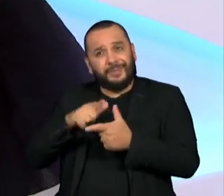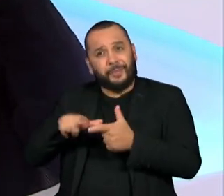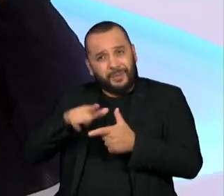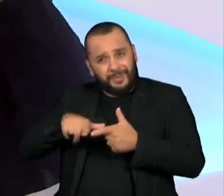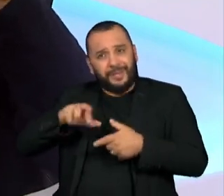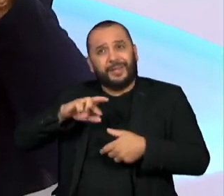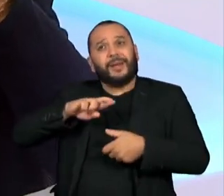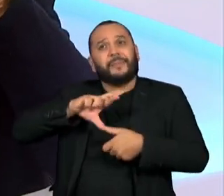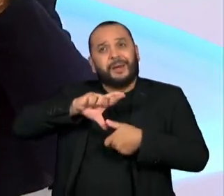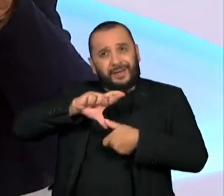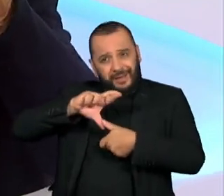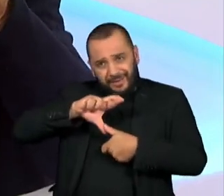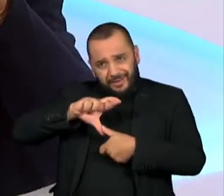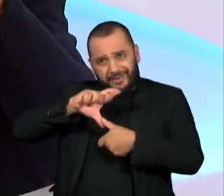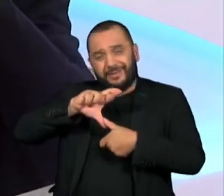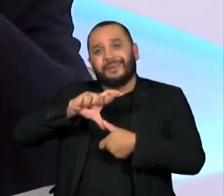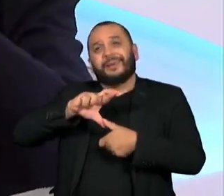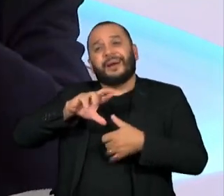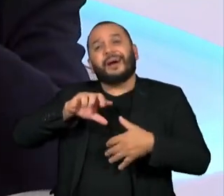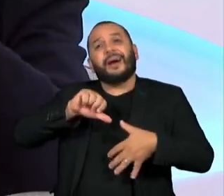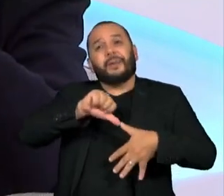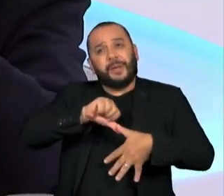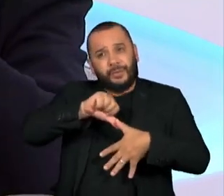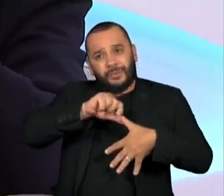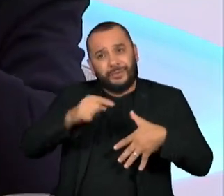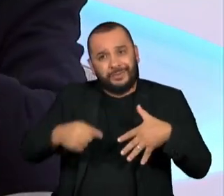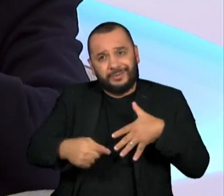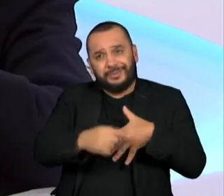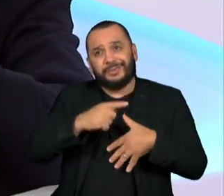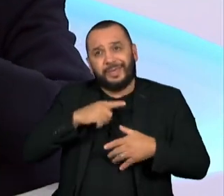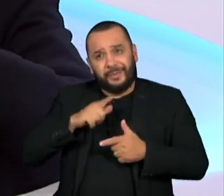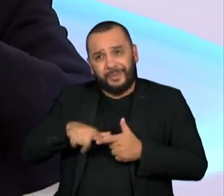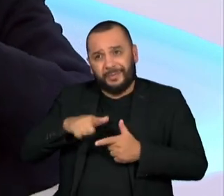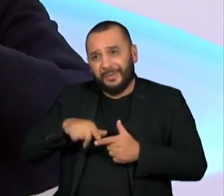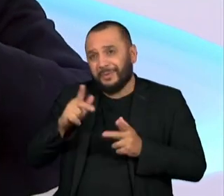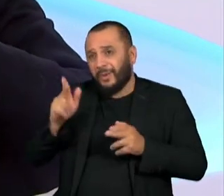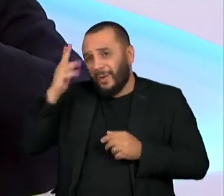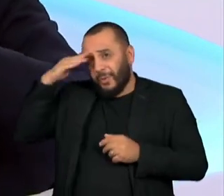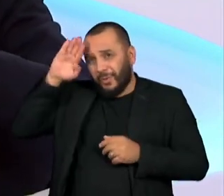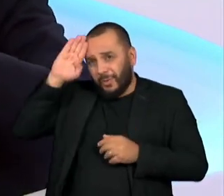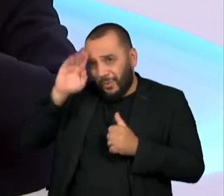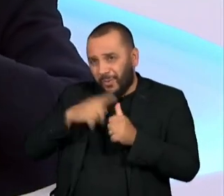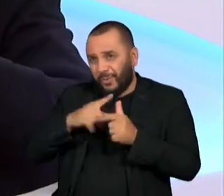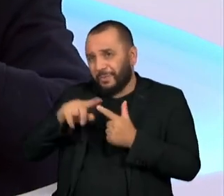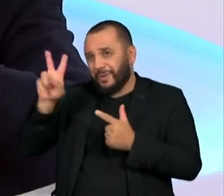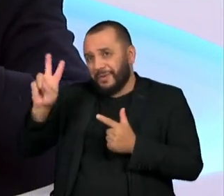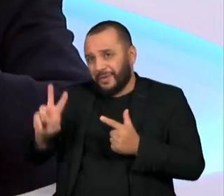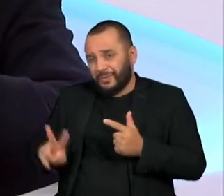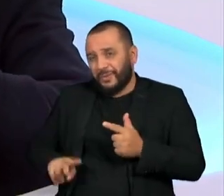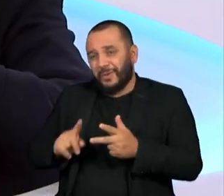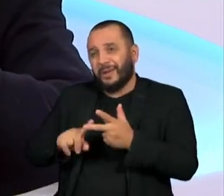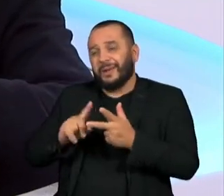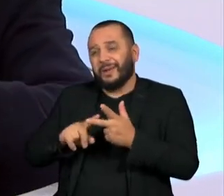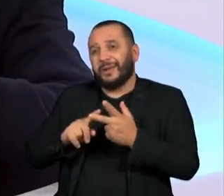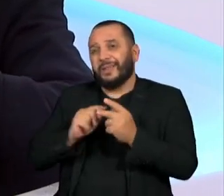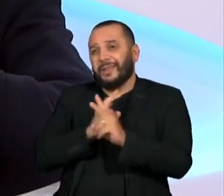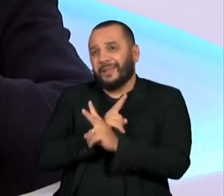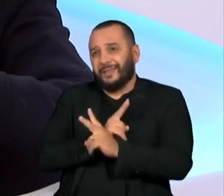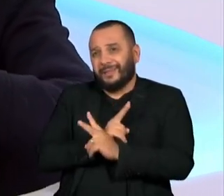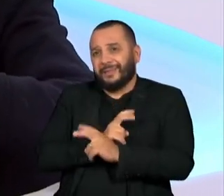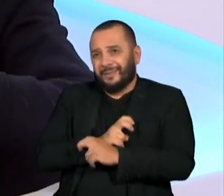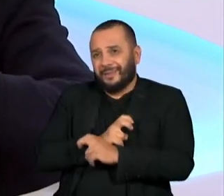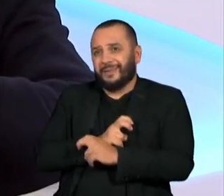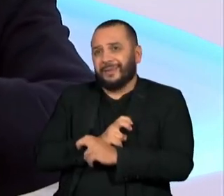América do Sul, que são problemáticos, eu diria, é o caso de Cuba, da Venezuela, da Nicarágua, eu discordo um